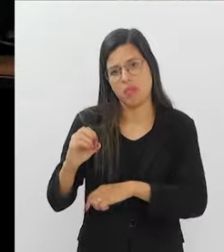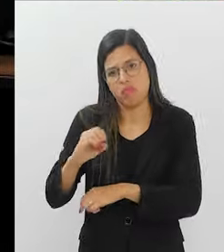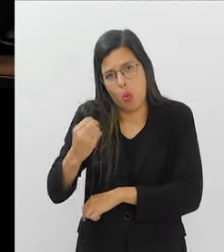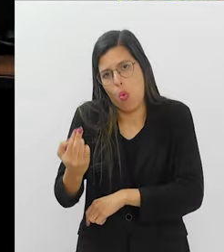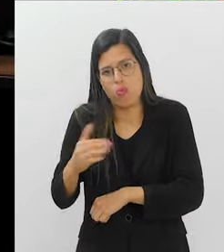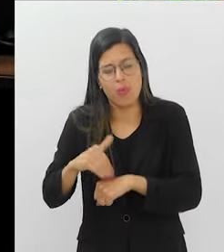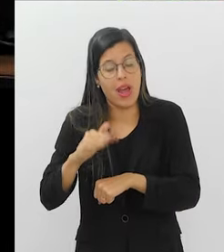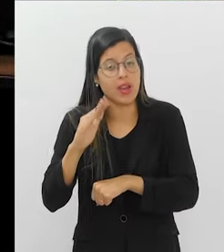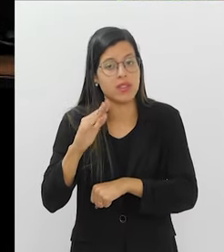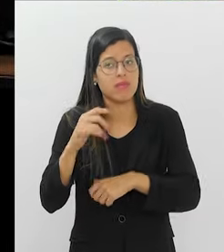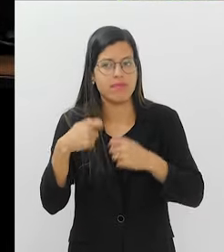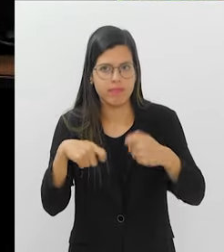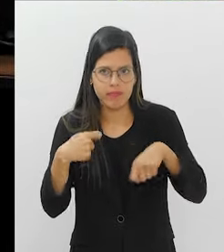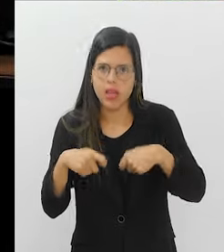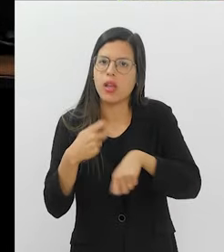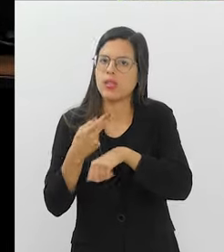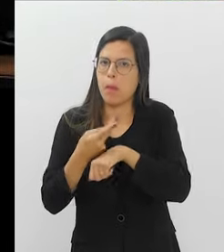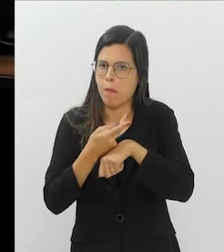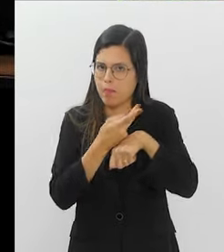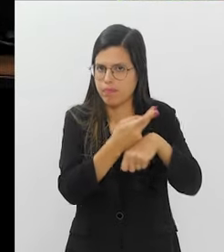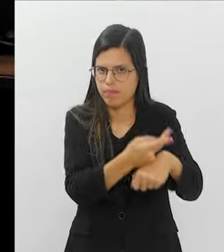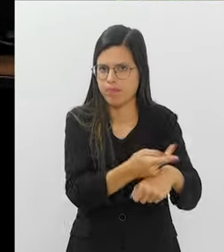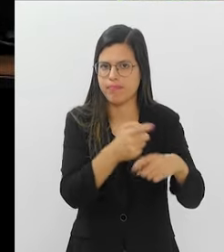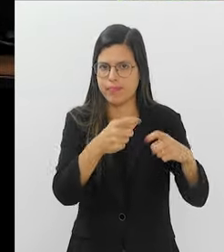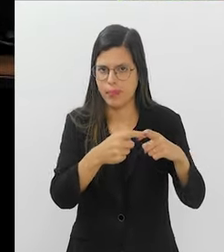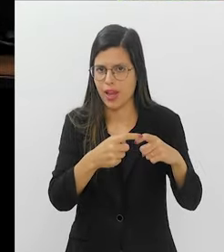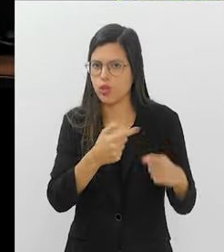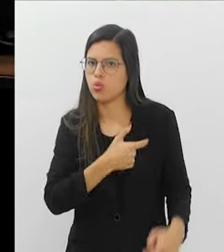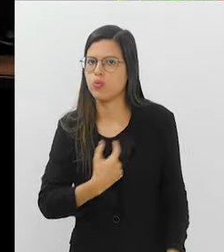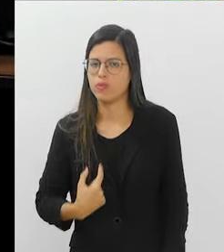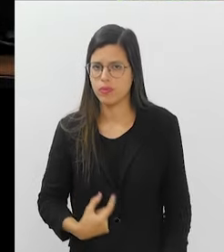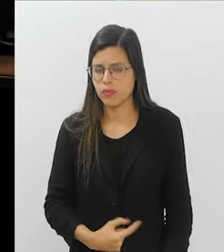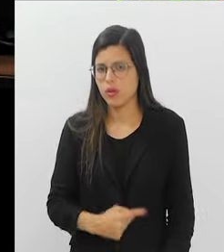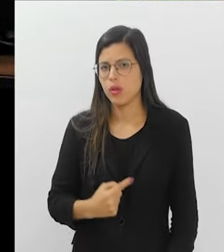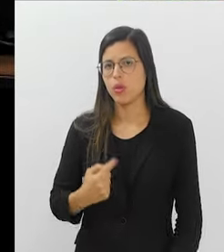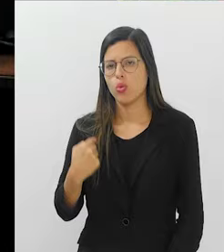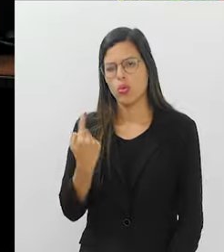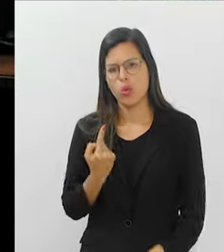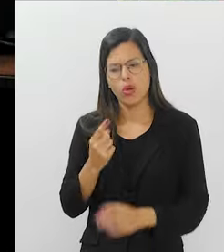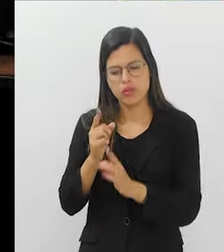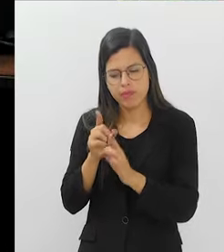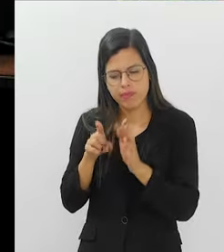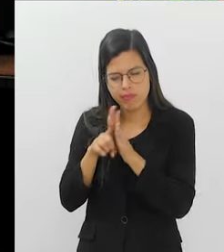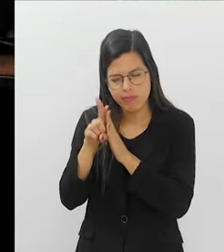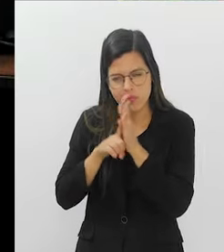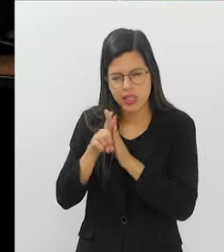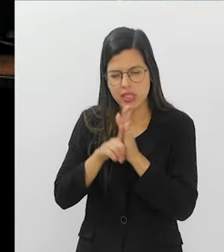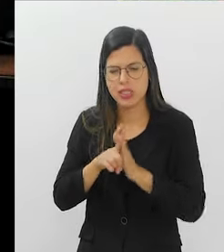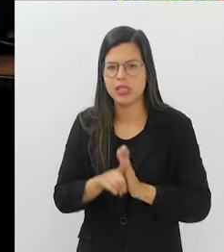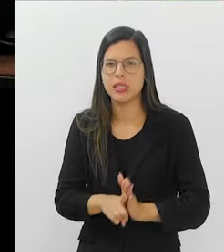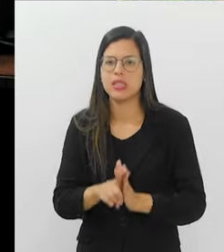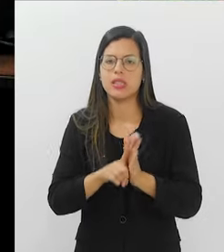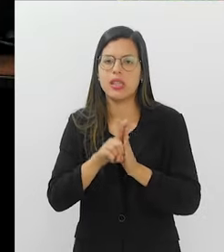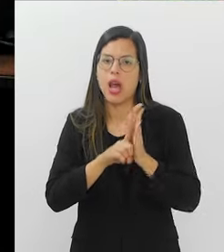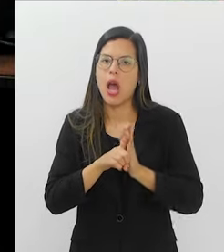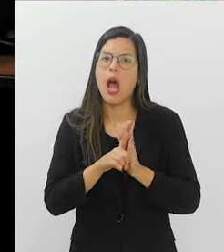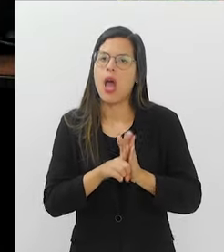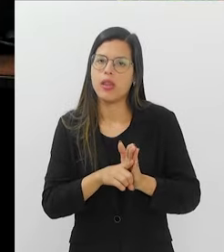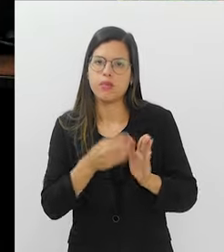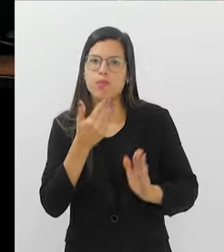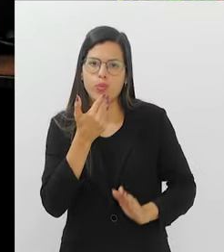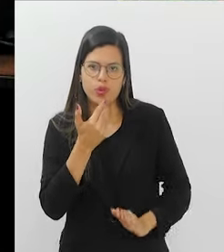ou mais, você precisa de um proctologista. Nós vamos te examinar e vamos